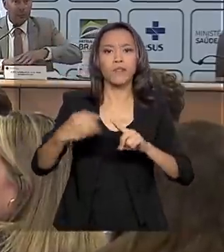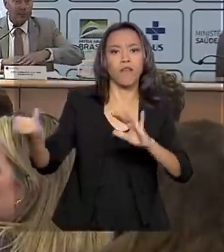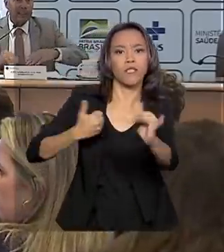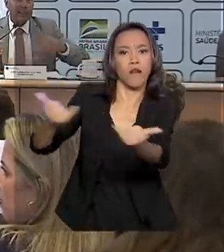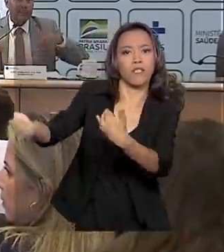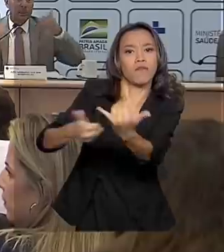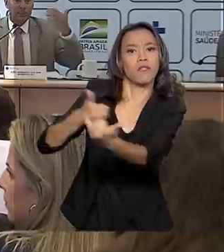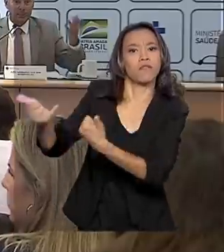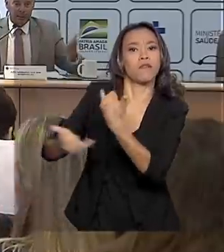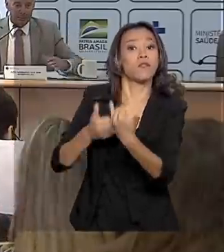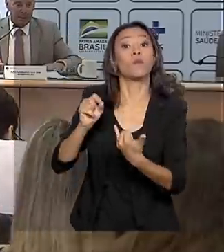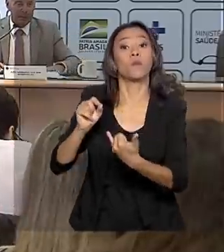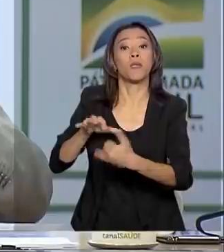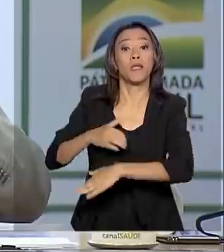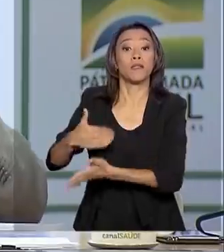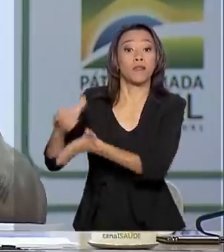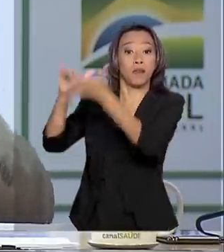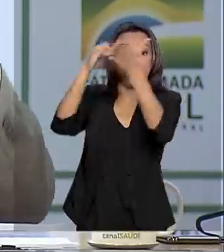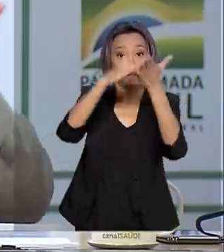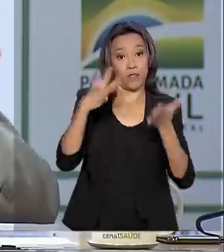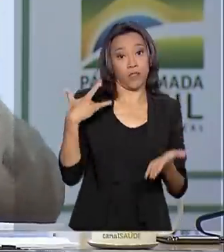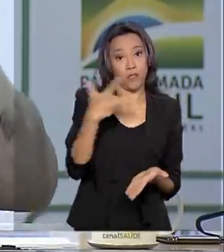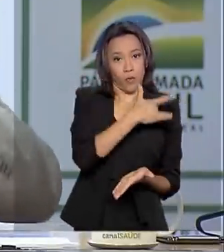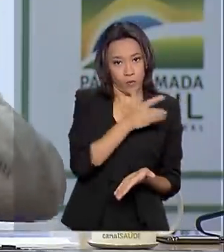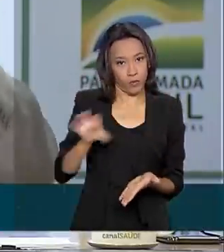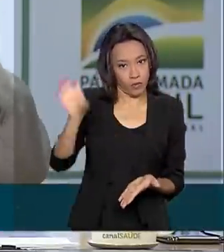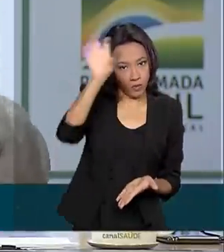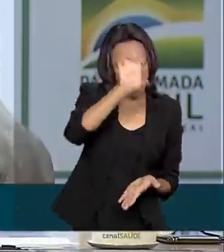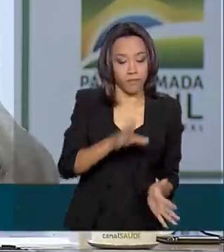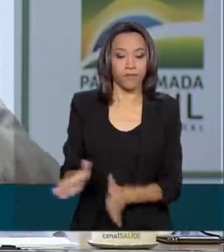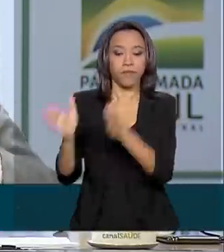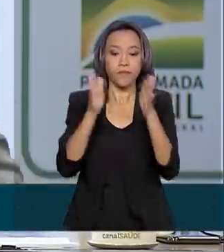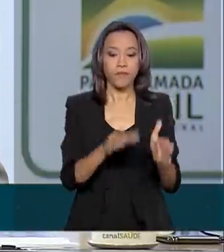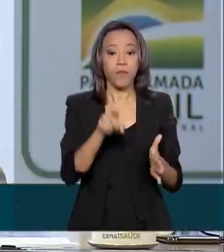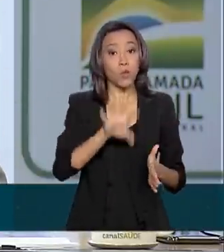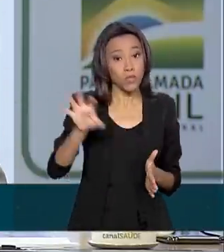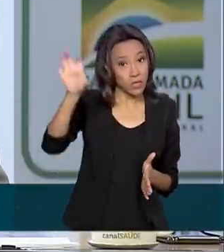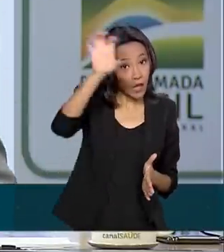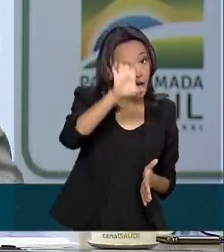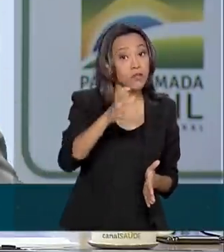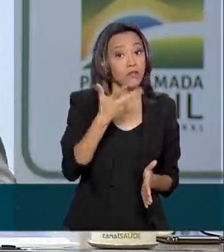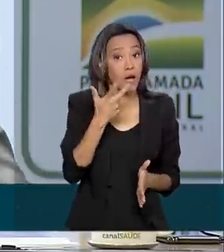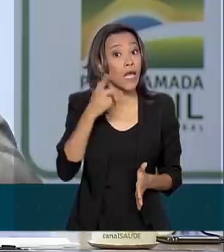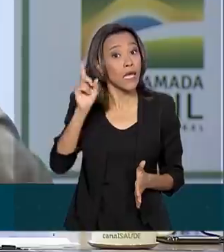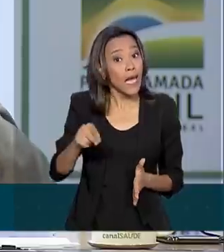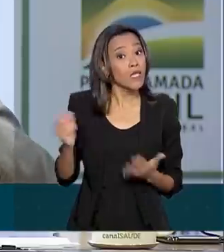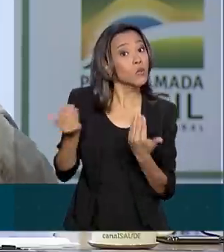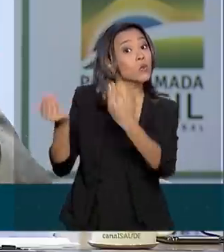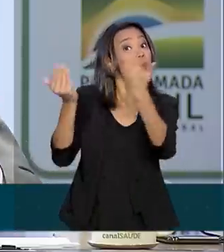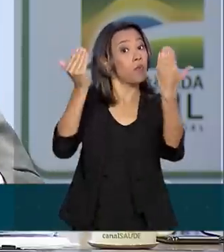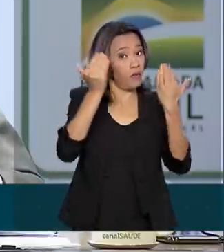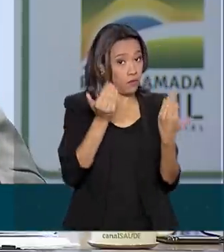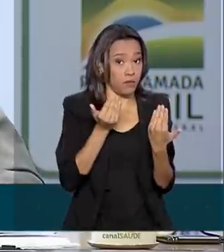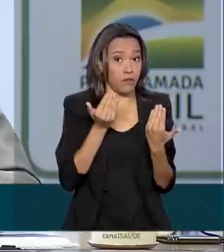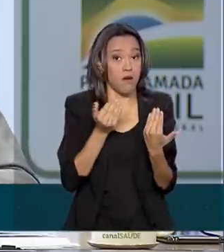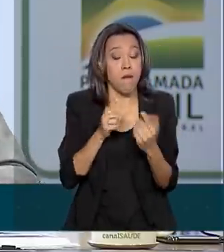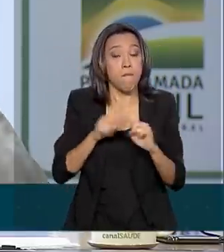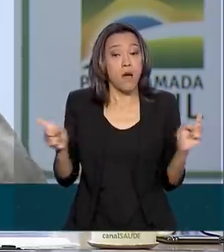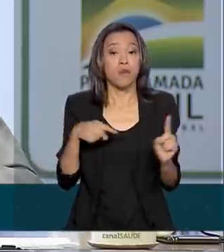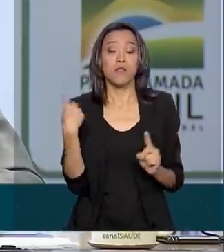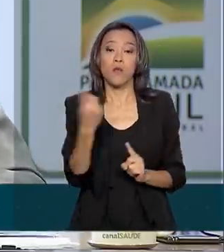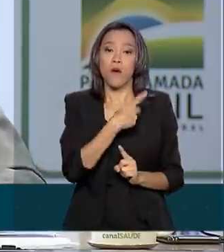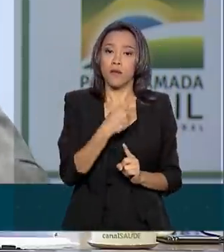secretarias estaduais de saúde. Os estados entendem que são casos suspeitos, mas nós não tivemos ainda